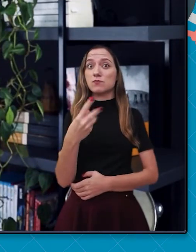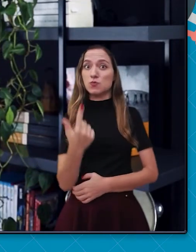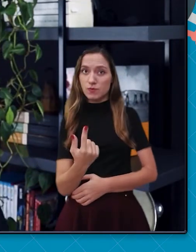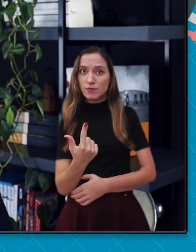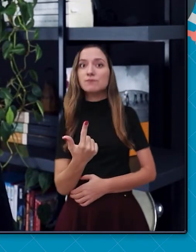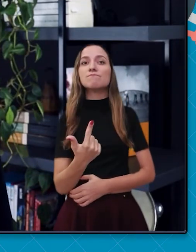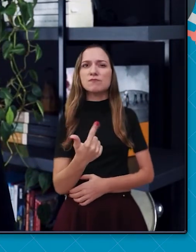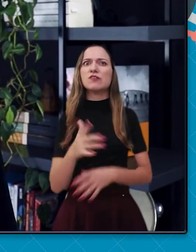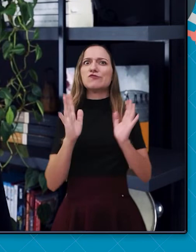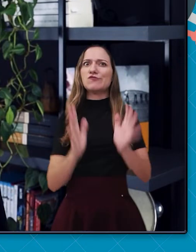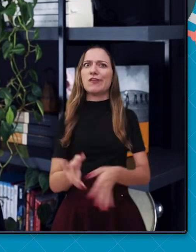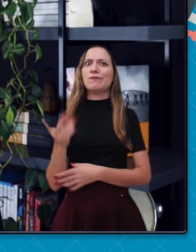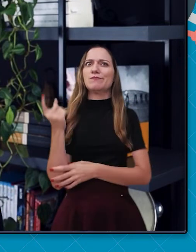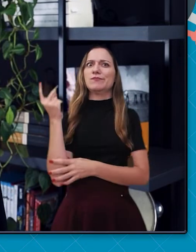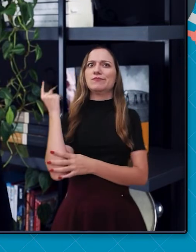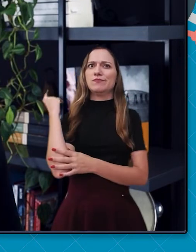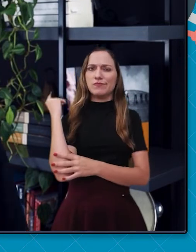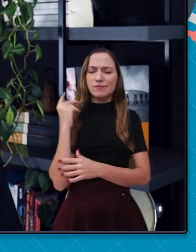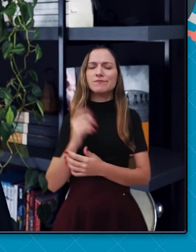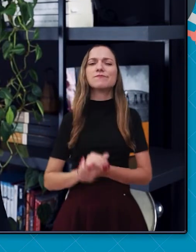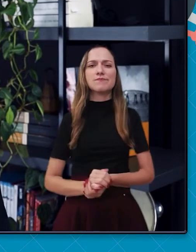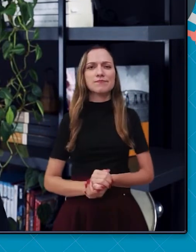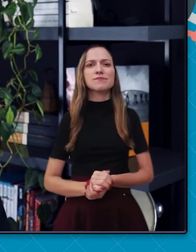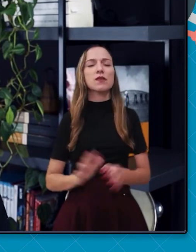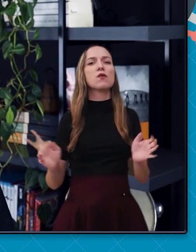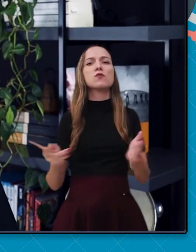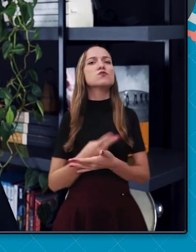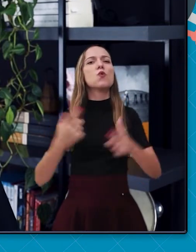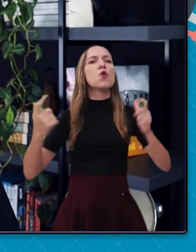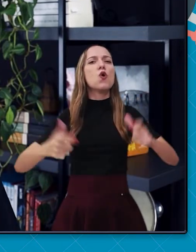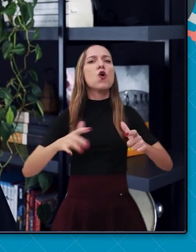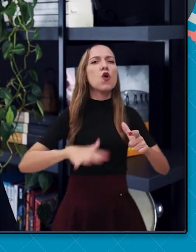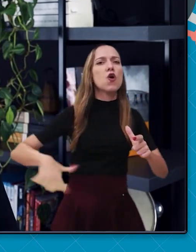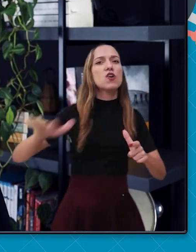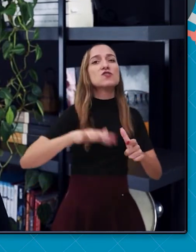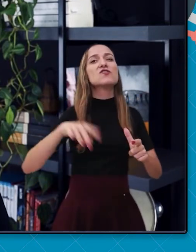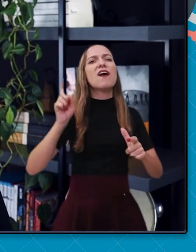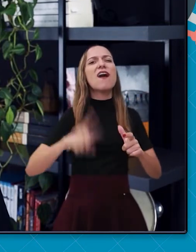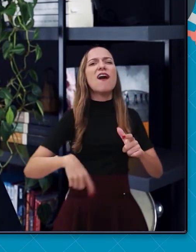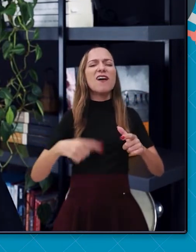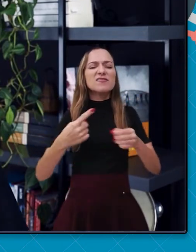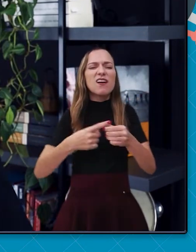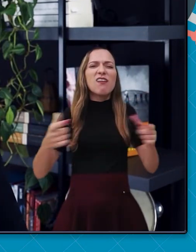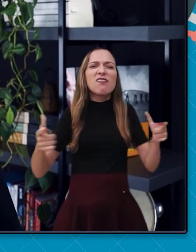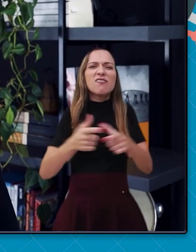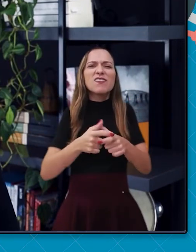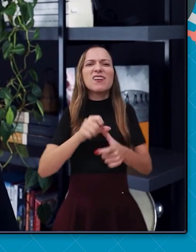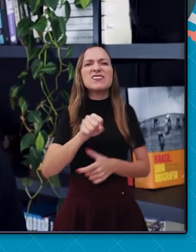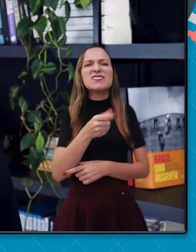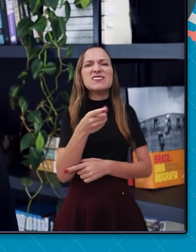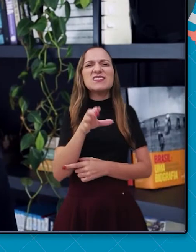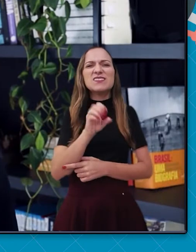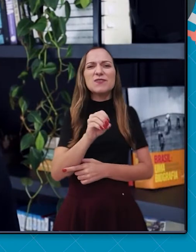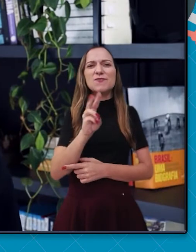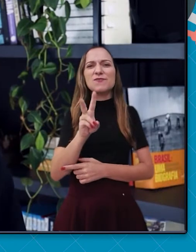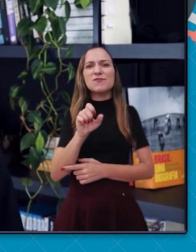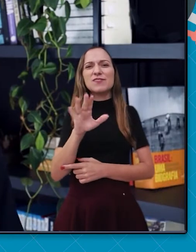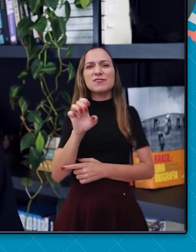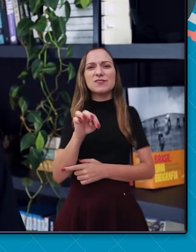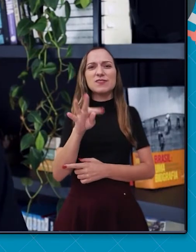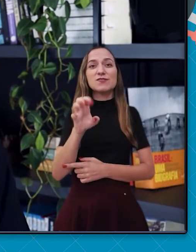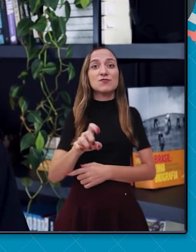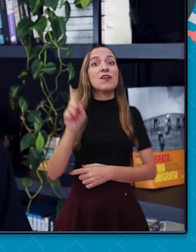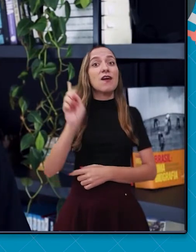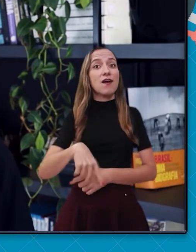Faz tempo. Ela ocorreu na Vila de São Vicente, atualmente no estado de São Paulo. E teve como objetivo